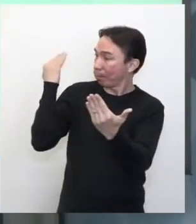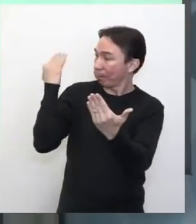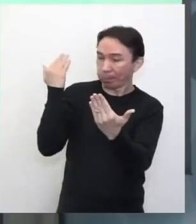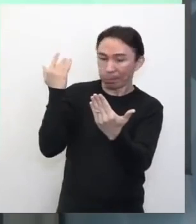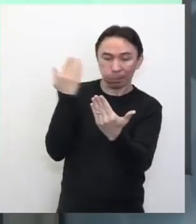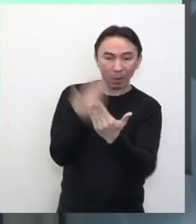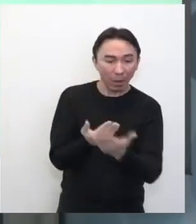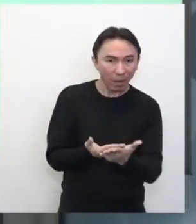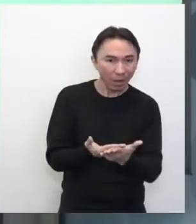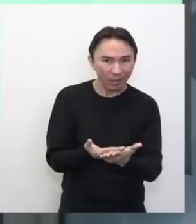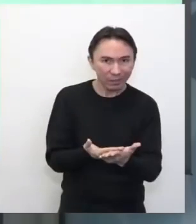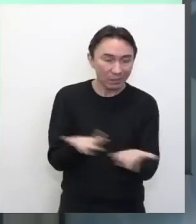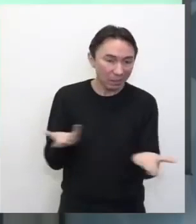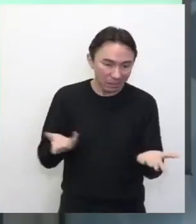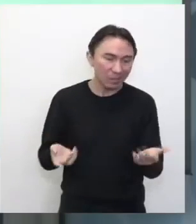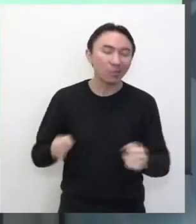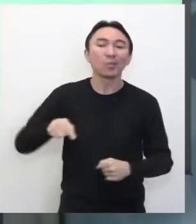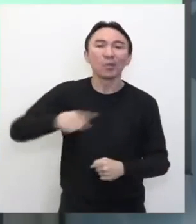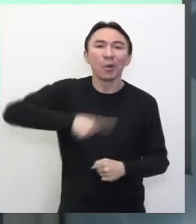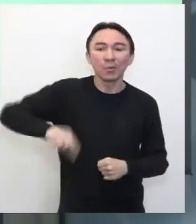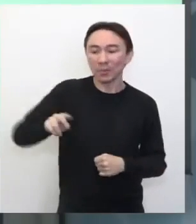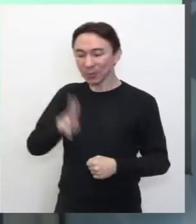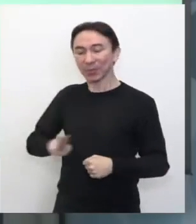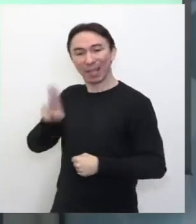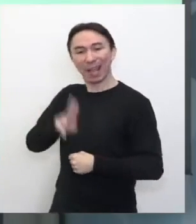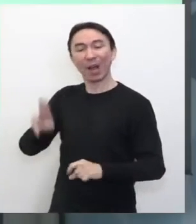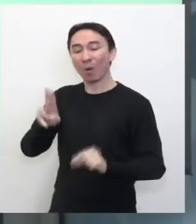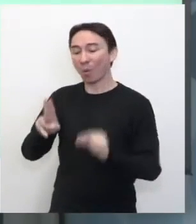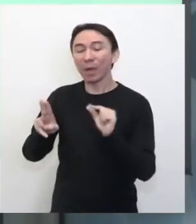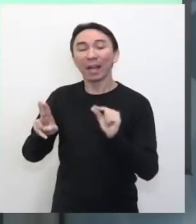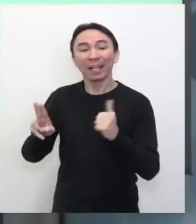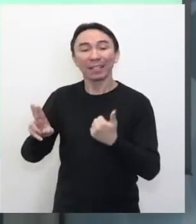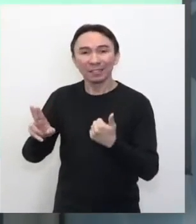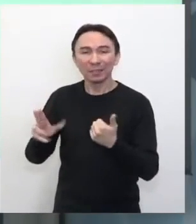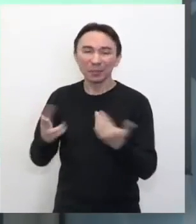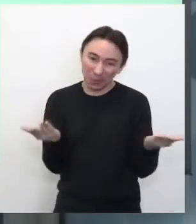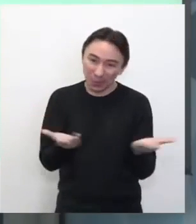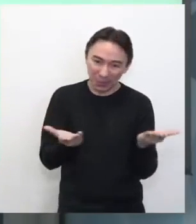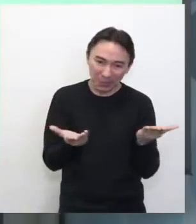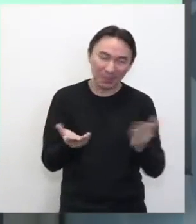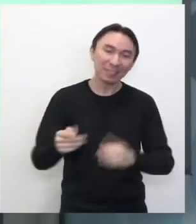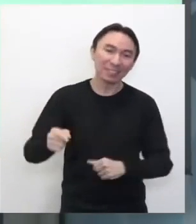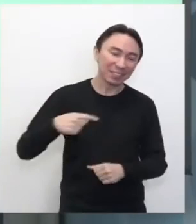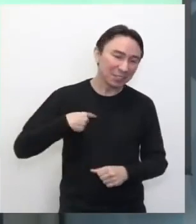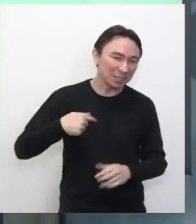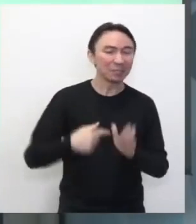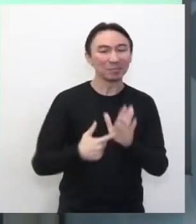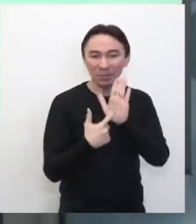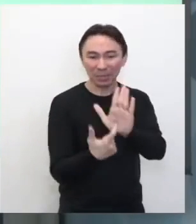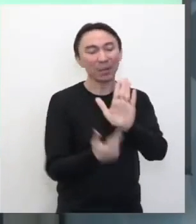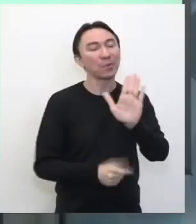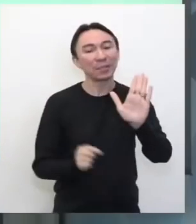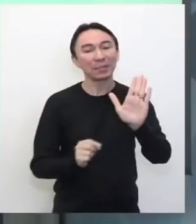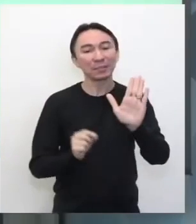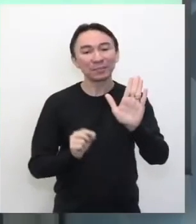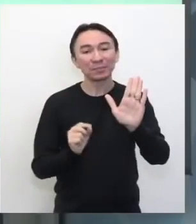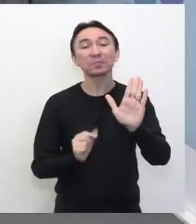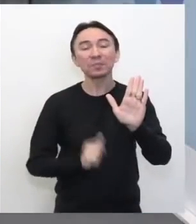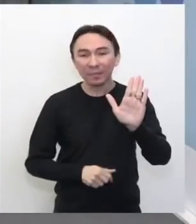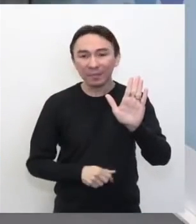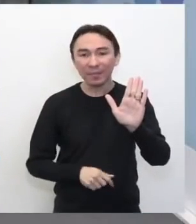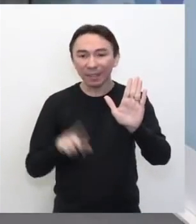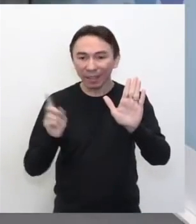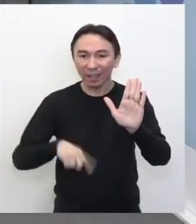utilizou aí algumas ferramentas. E no caso, uma das ferramentas que é o que eu vou trazer aqui para vocês hoje, é o relógio. Show!